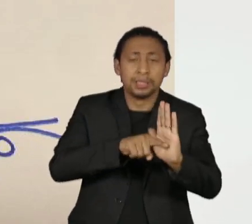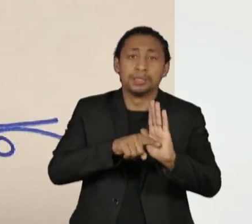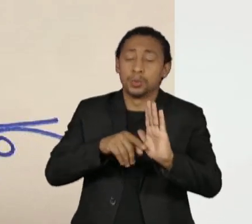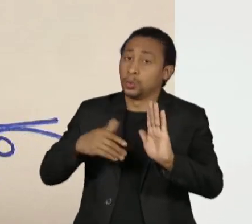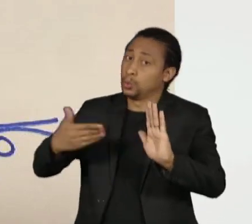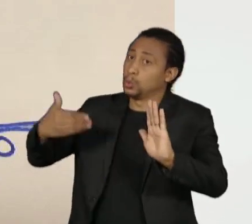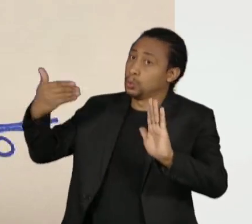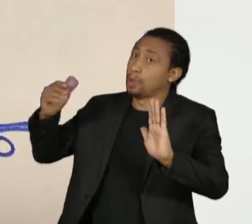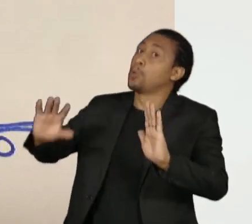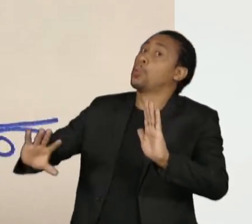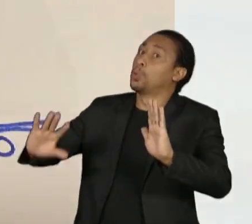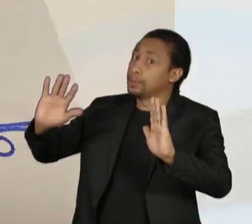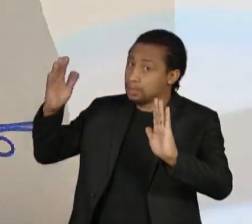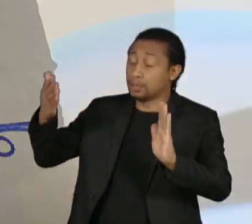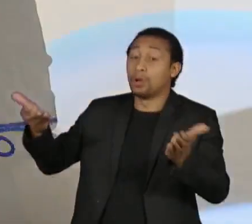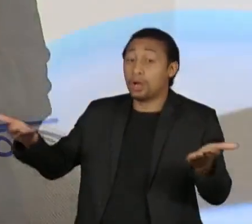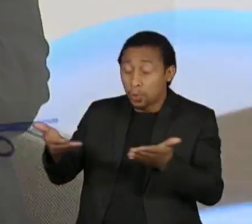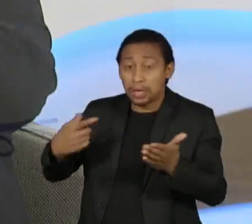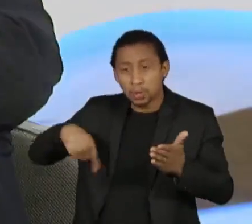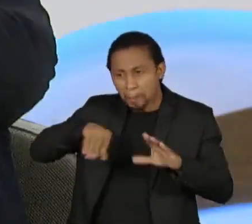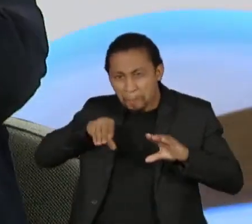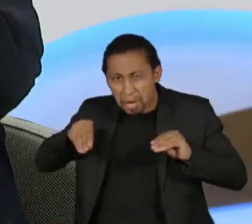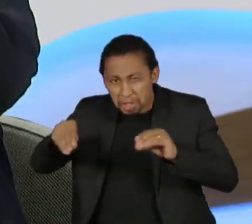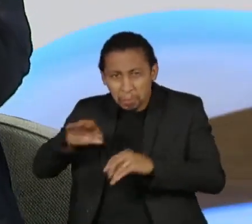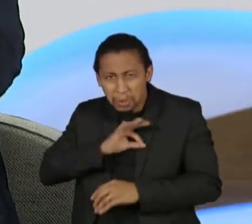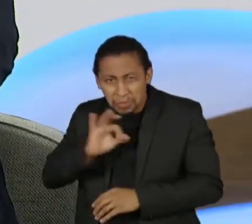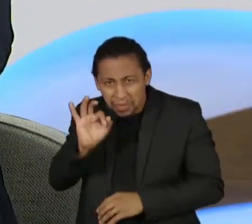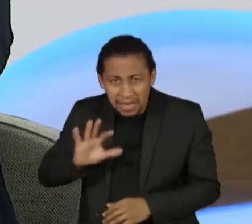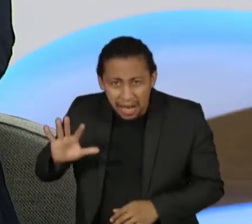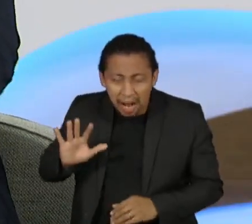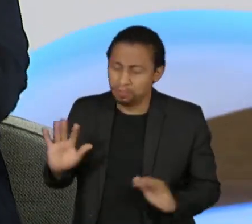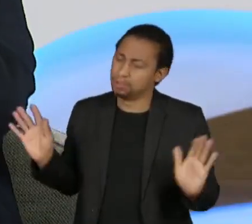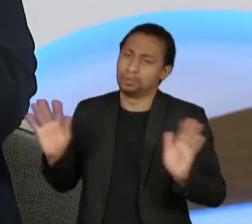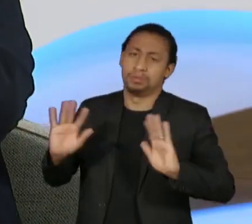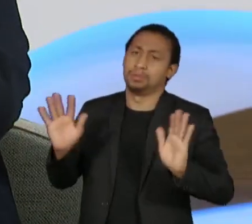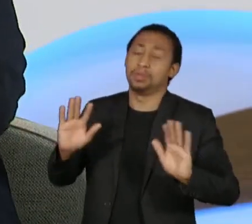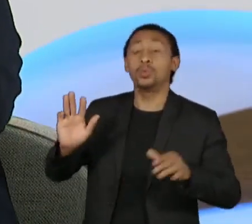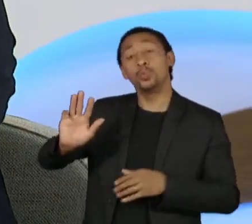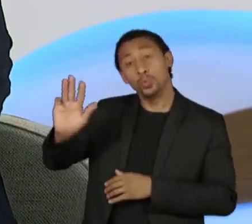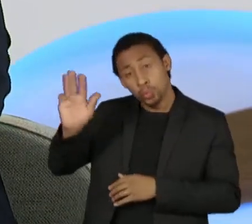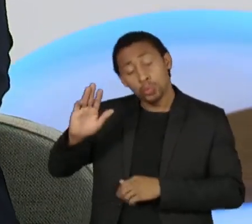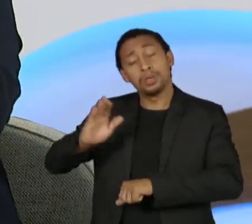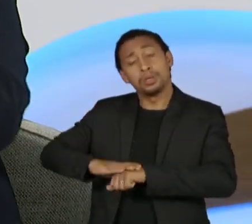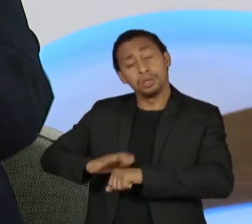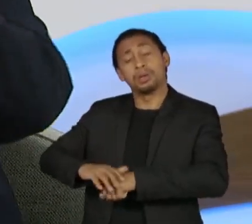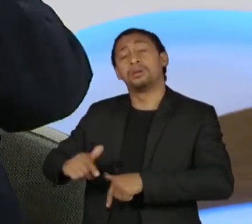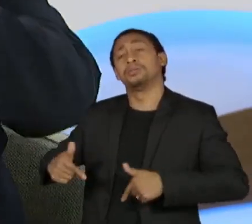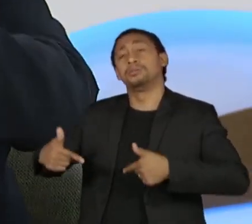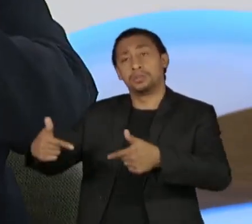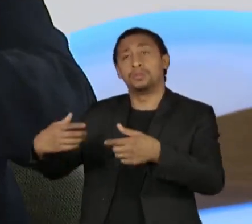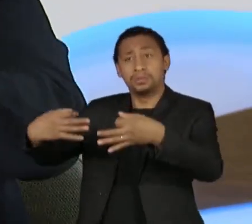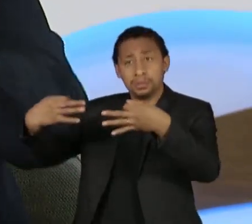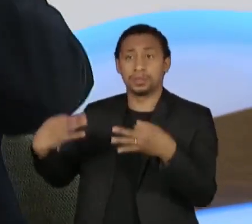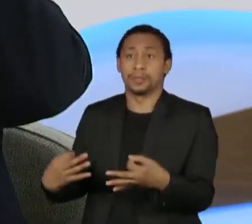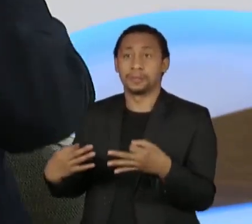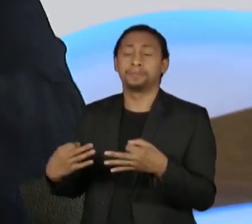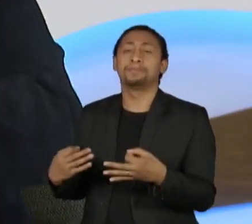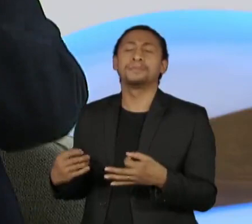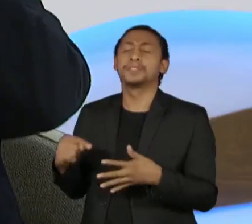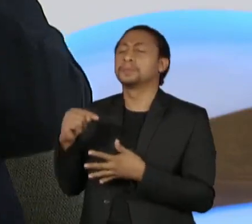E nós não faremos isto. Então, o presidente Lula tem ido na direção correta. Qual seja? Primeiro,